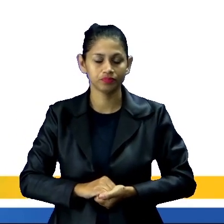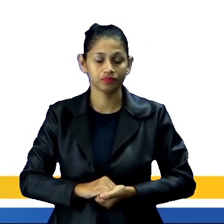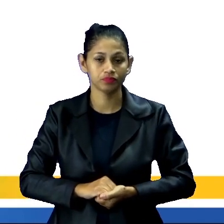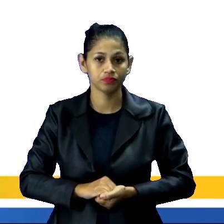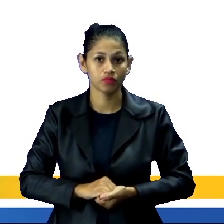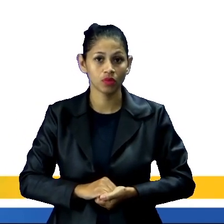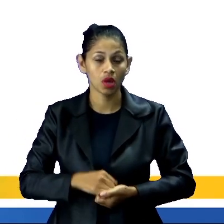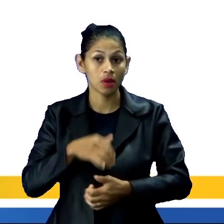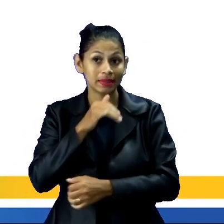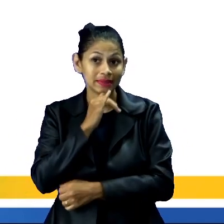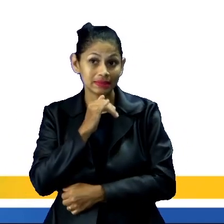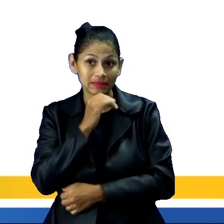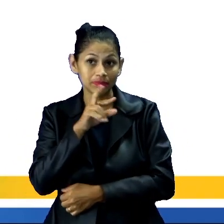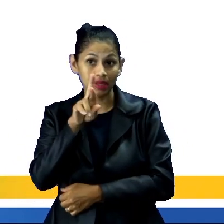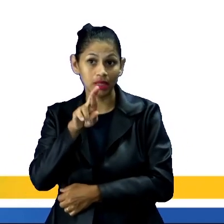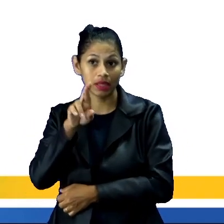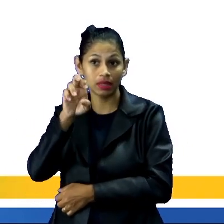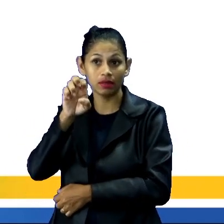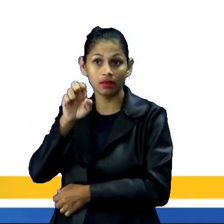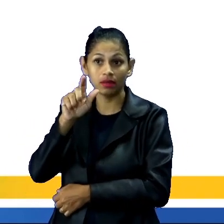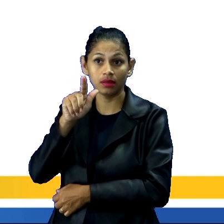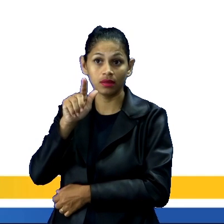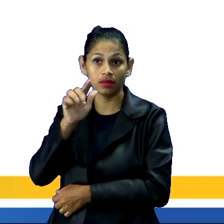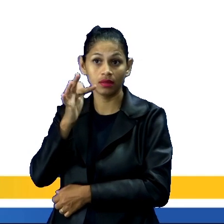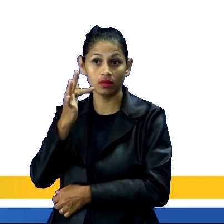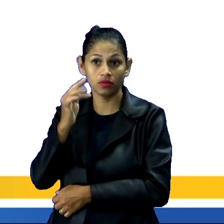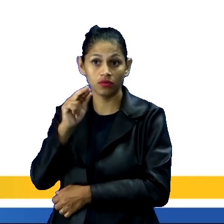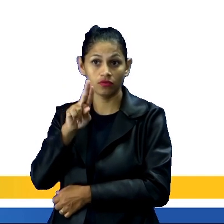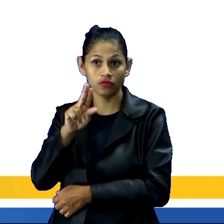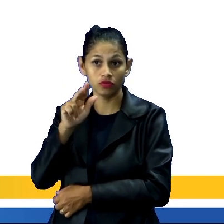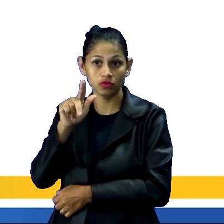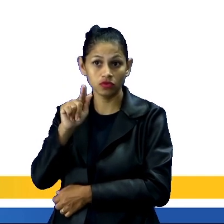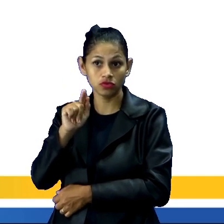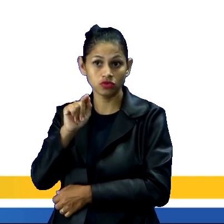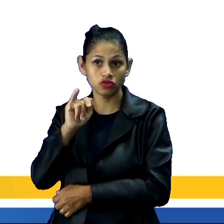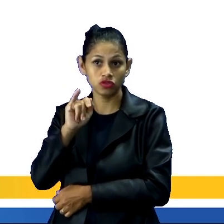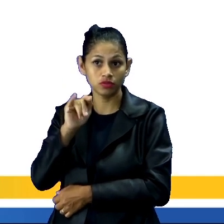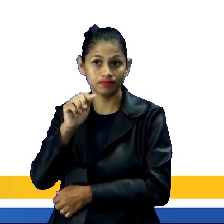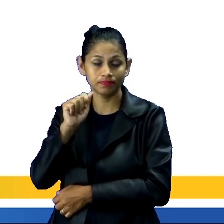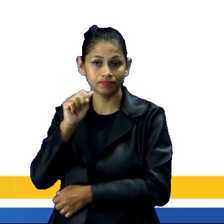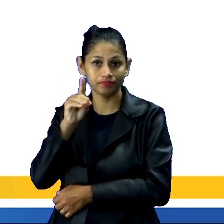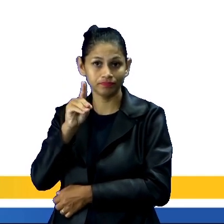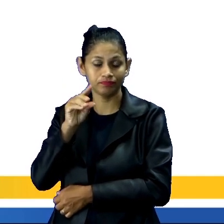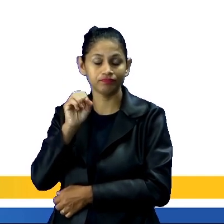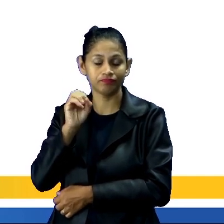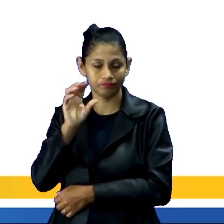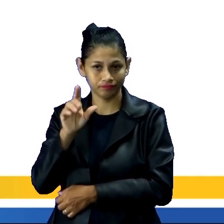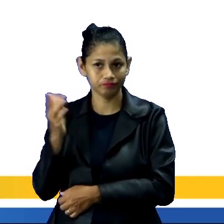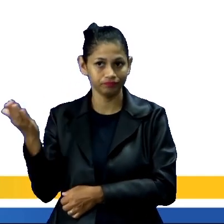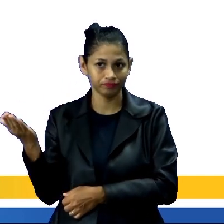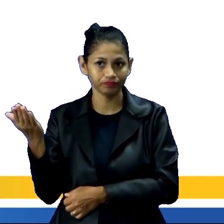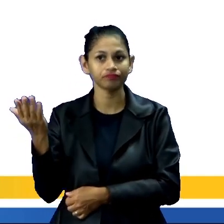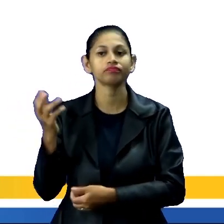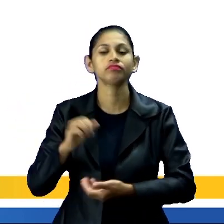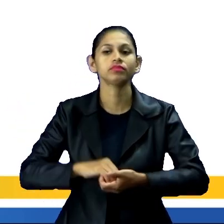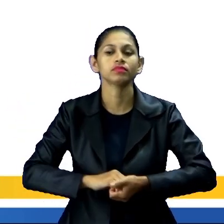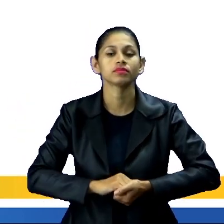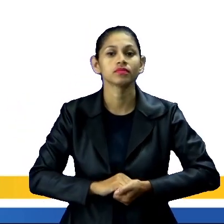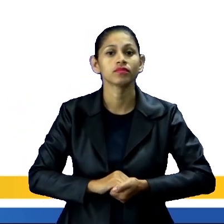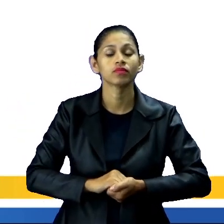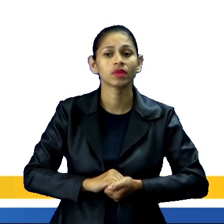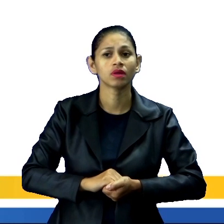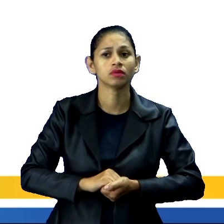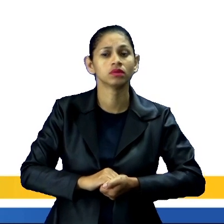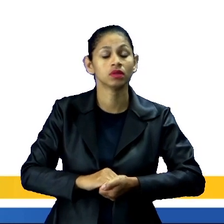Vamos lá, o exemplo dos refugiados. Vamos compreender um pouco mais sobre eles aí nesse processo migratório.